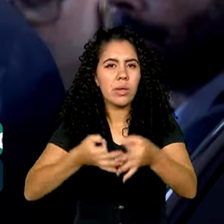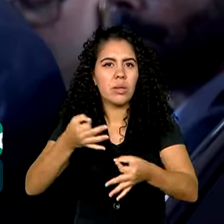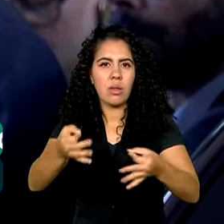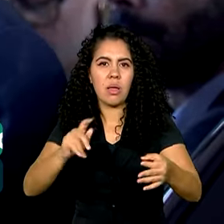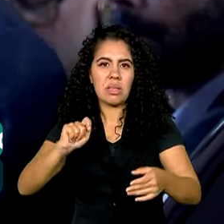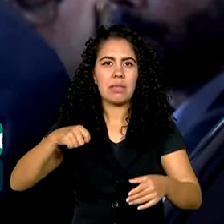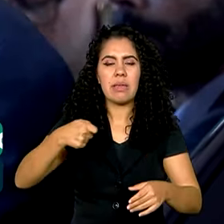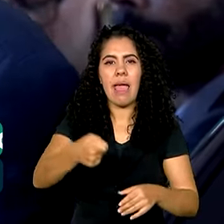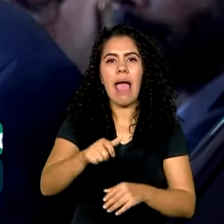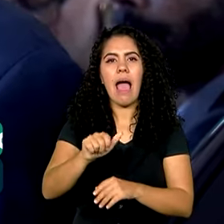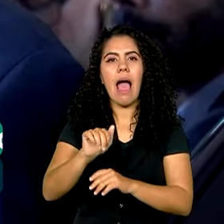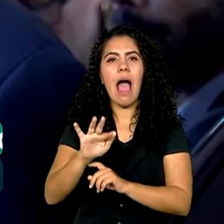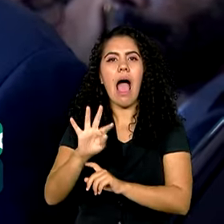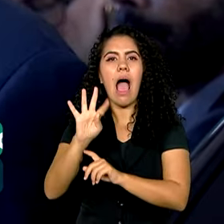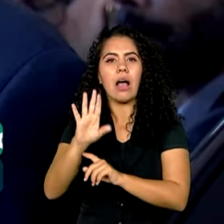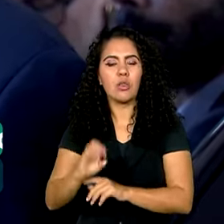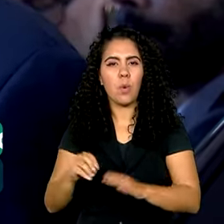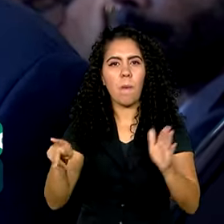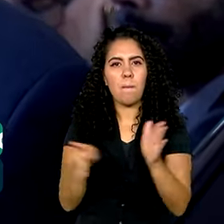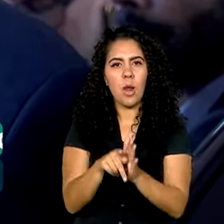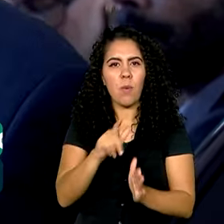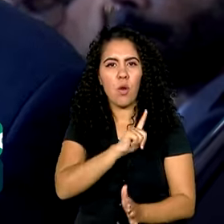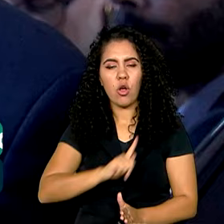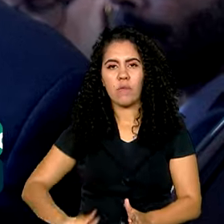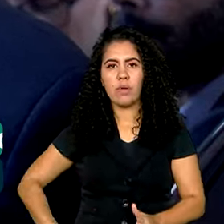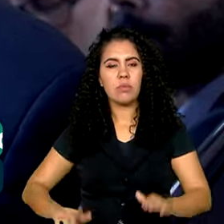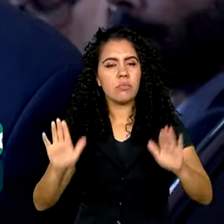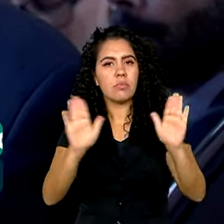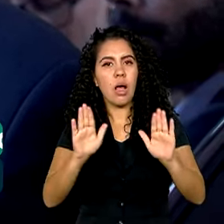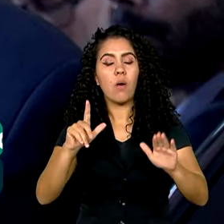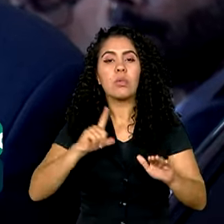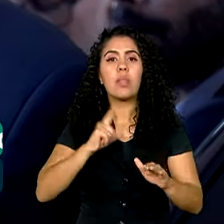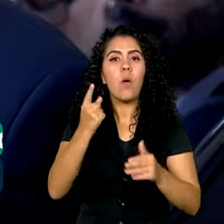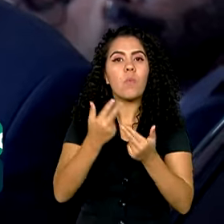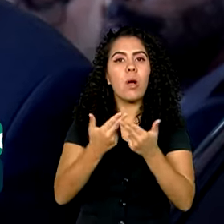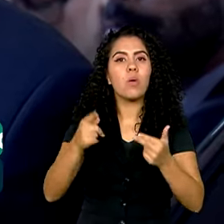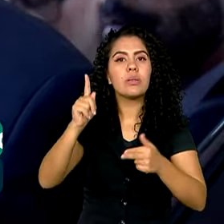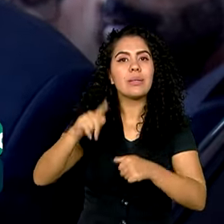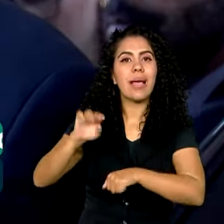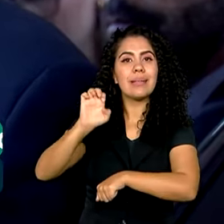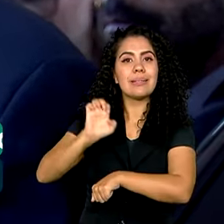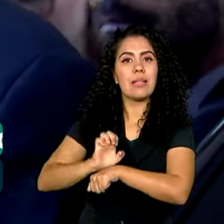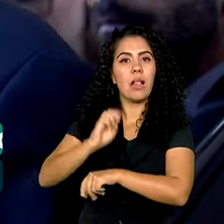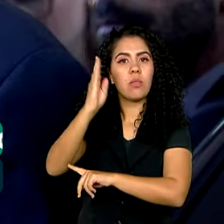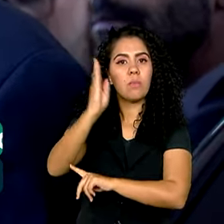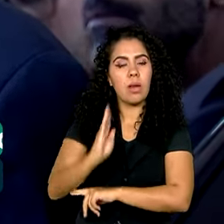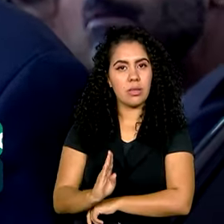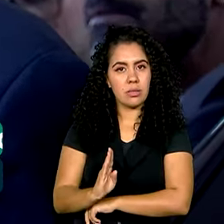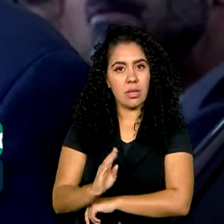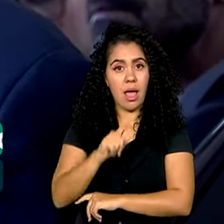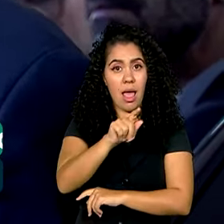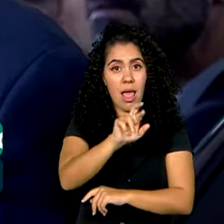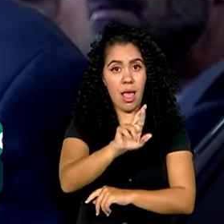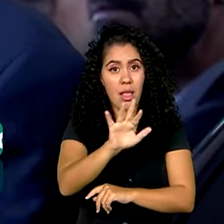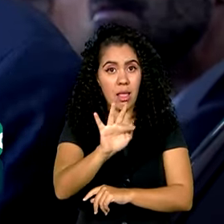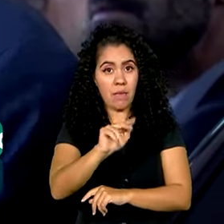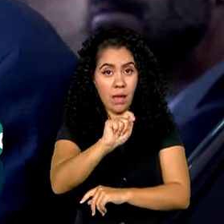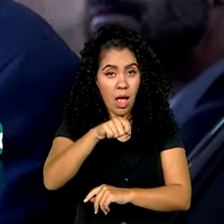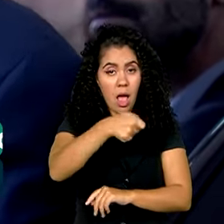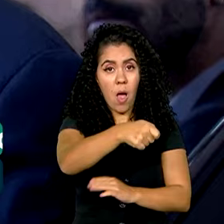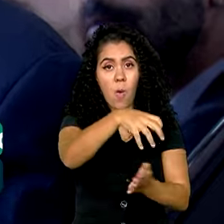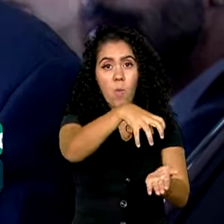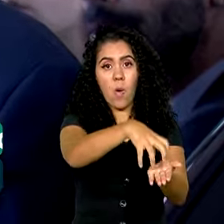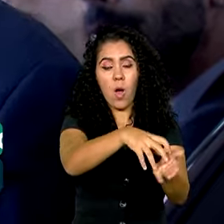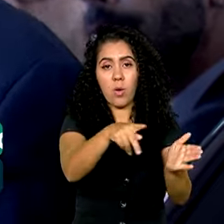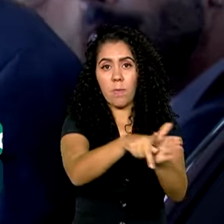de governo. Existe uma coisa que chama Estado brasileiro. A Receita Federal é um órgão de Estado, como o Banco